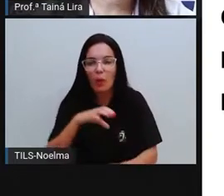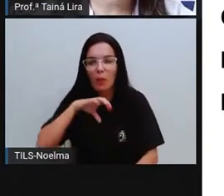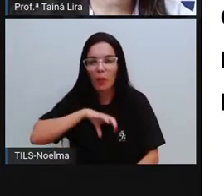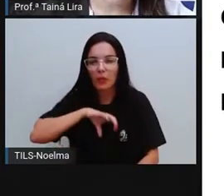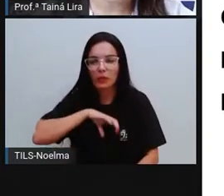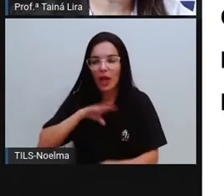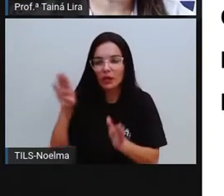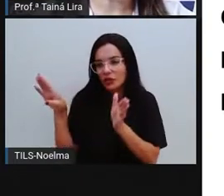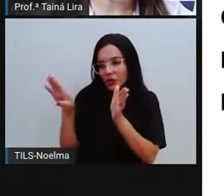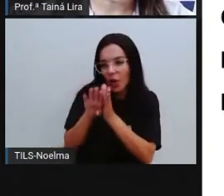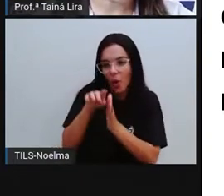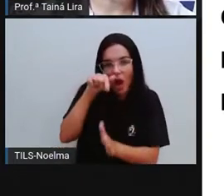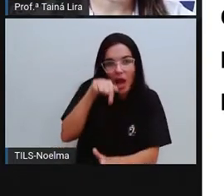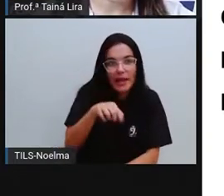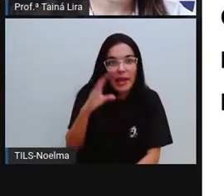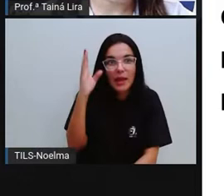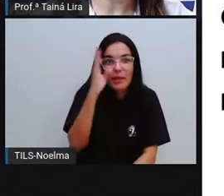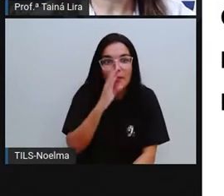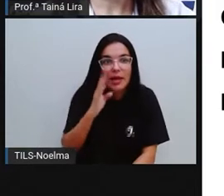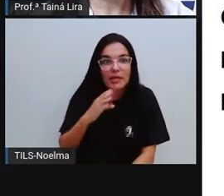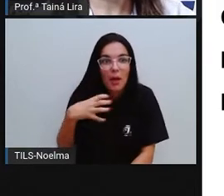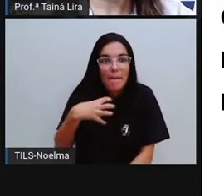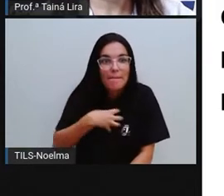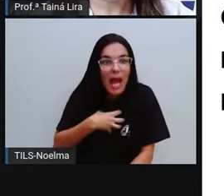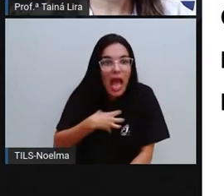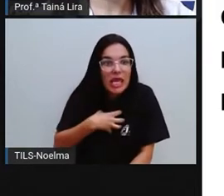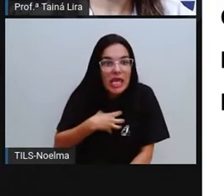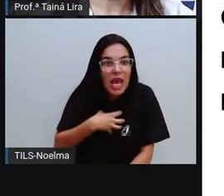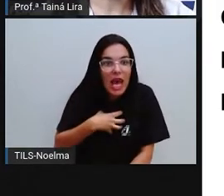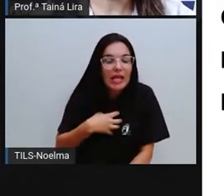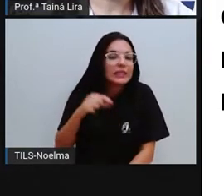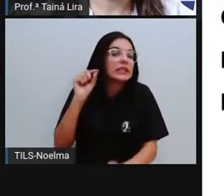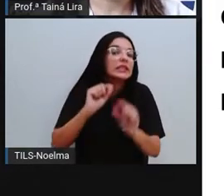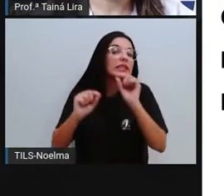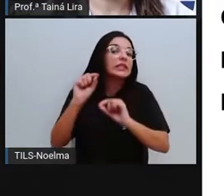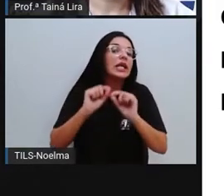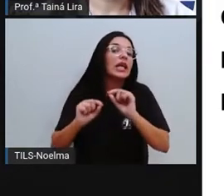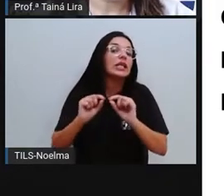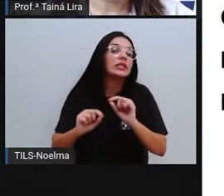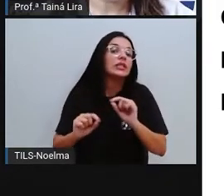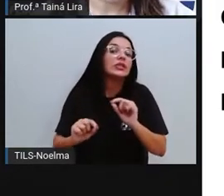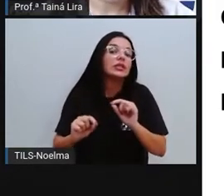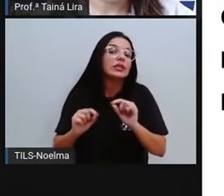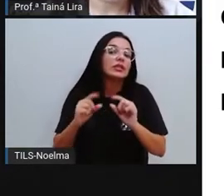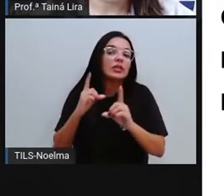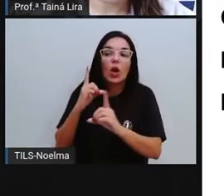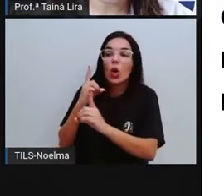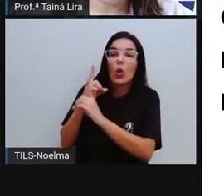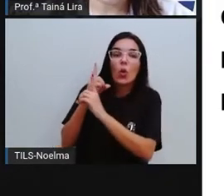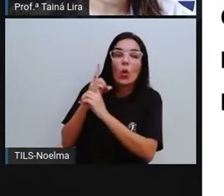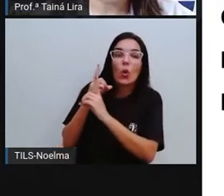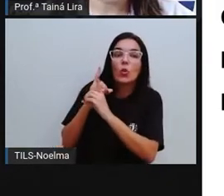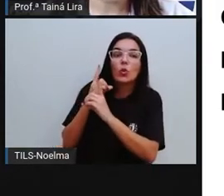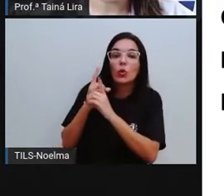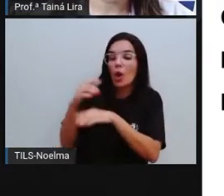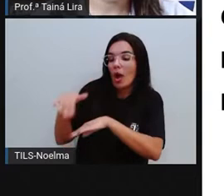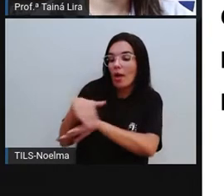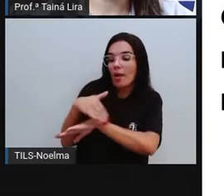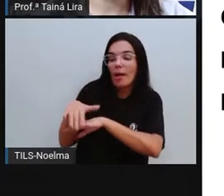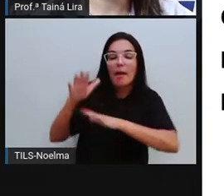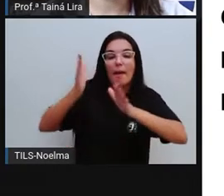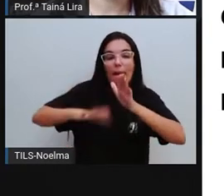chegando, desembarcando aqui na Bahia. E olha lá, quem é que está ali na praia, aqui no litoral,